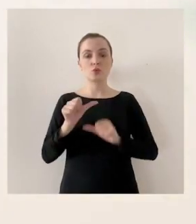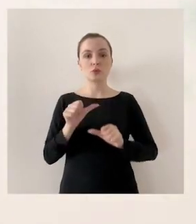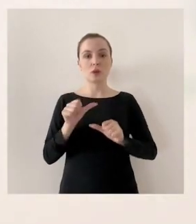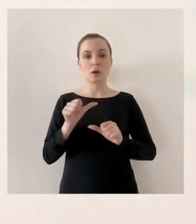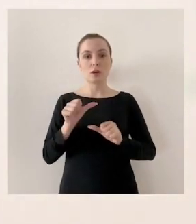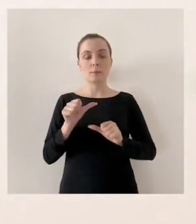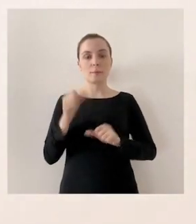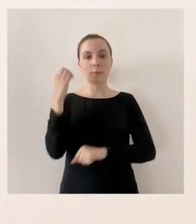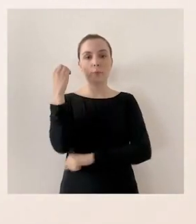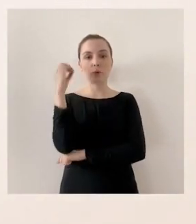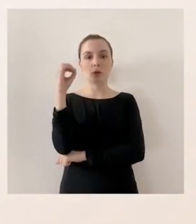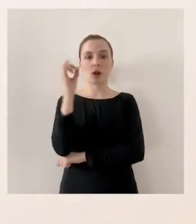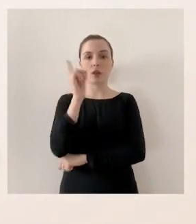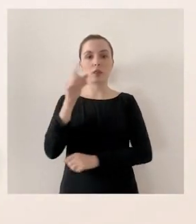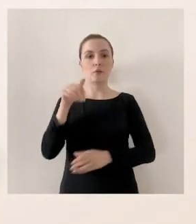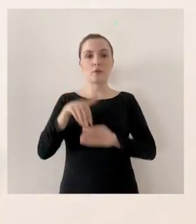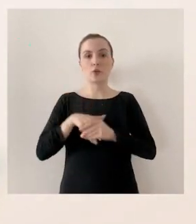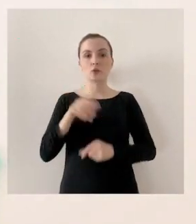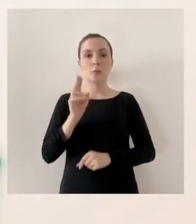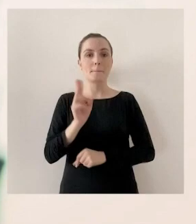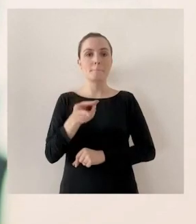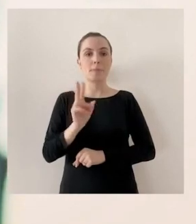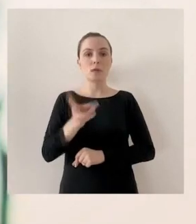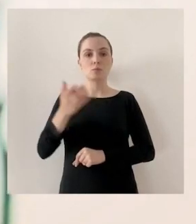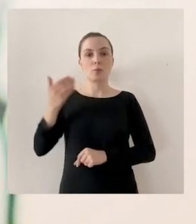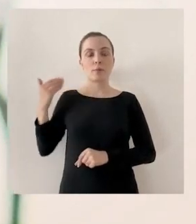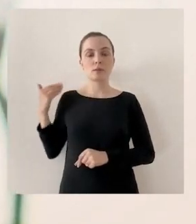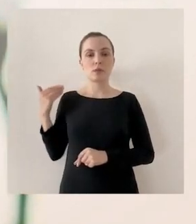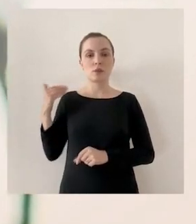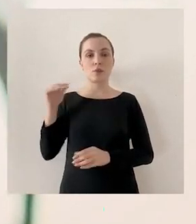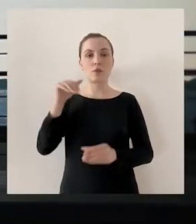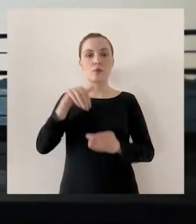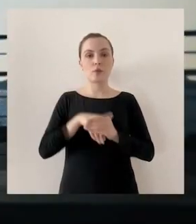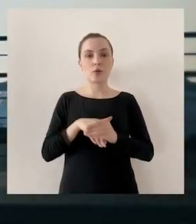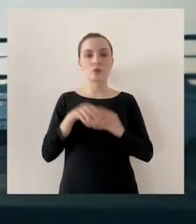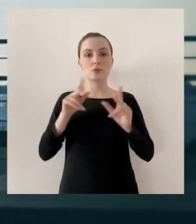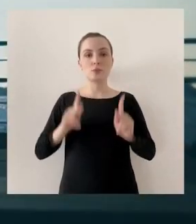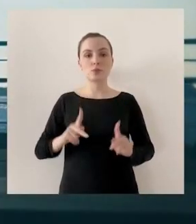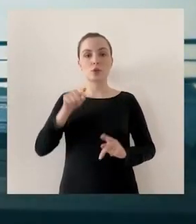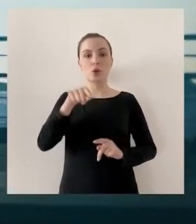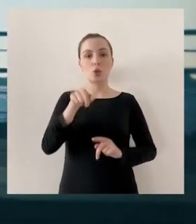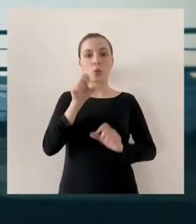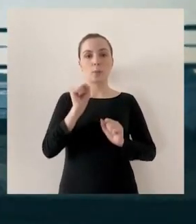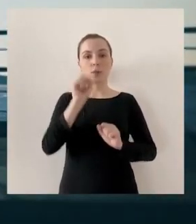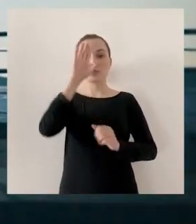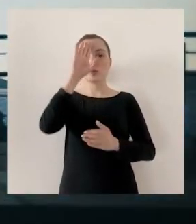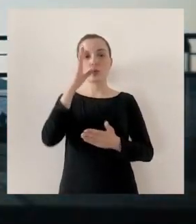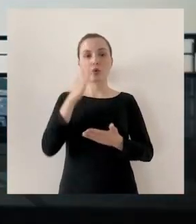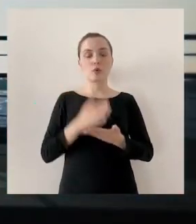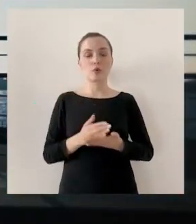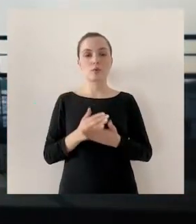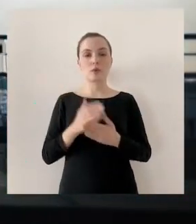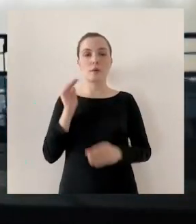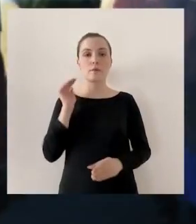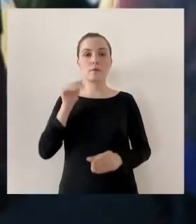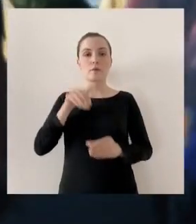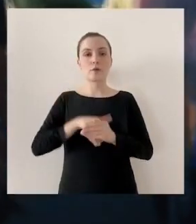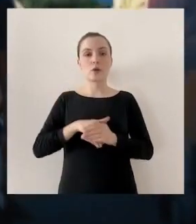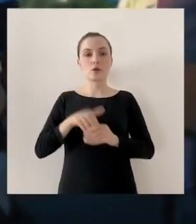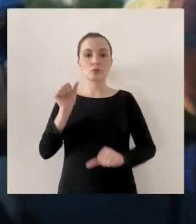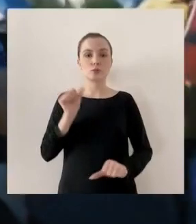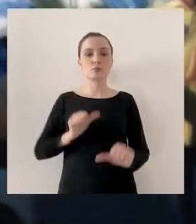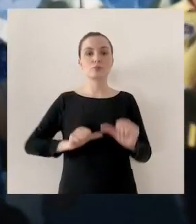Nesta eleição, tu podes mudar o rumo de Porto Alegre. Não vote nos mesmos de sempre. Vote em quem tu